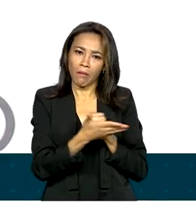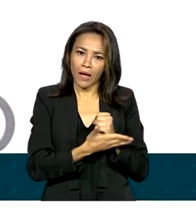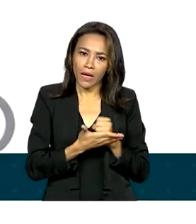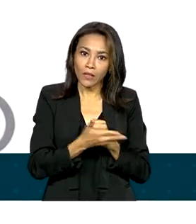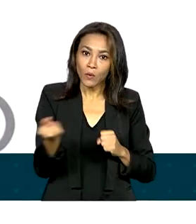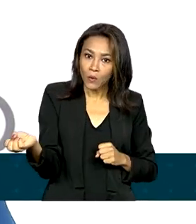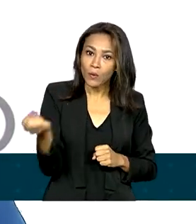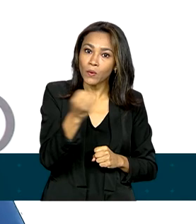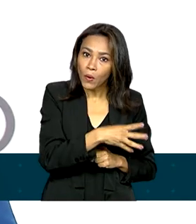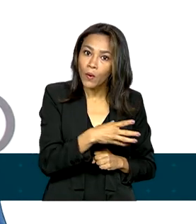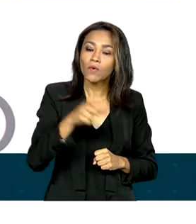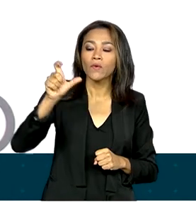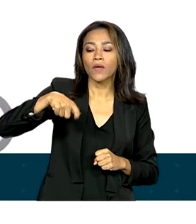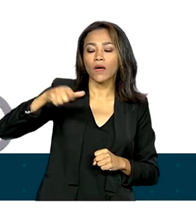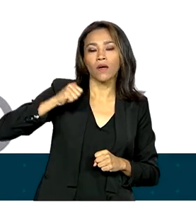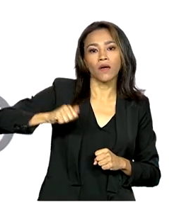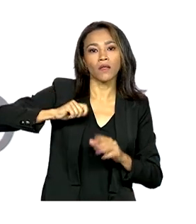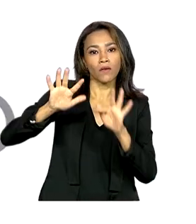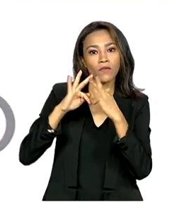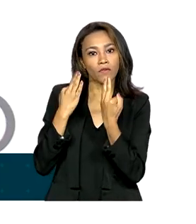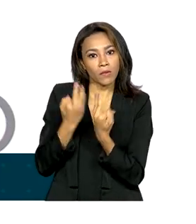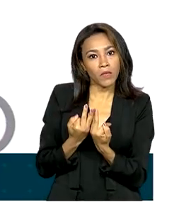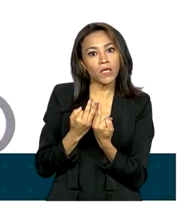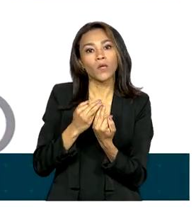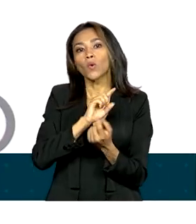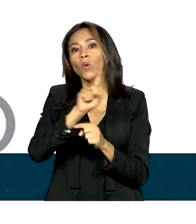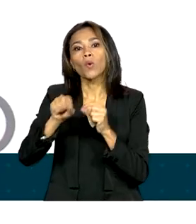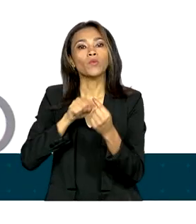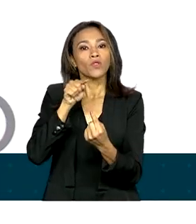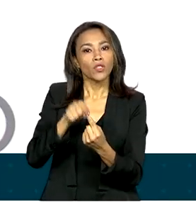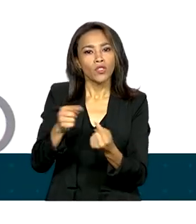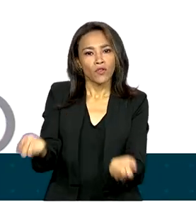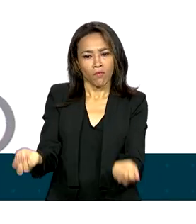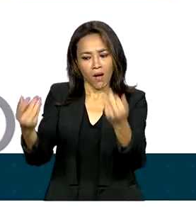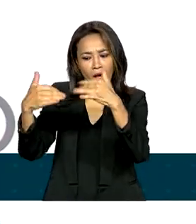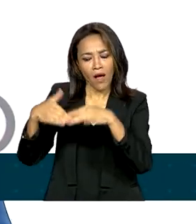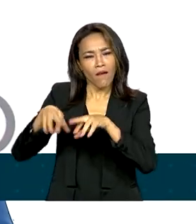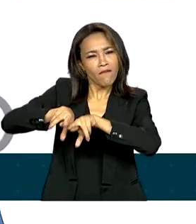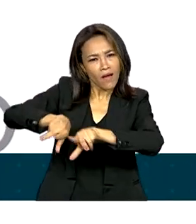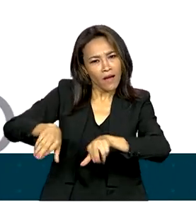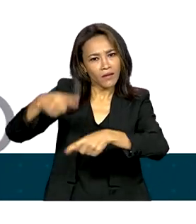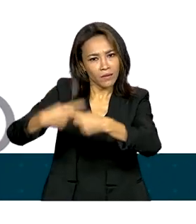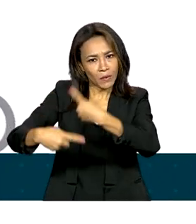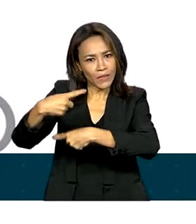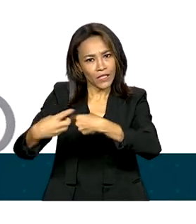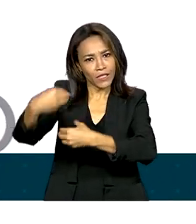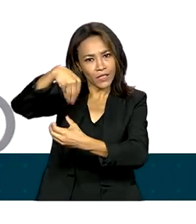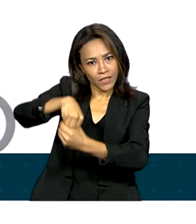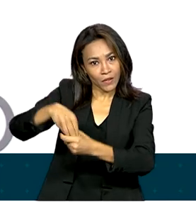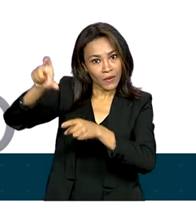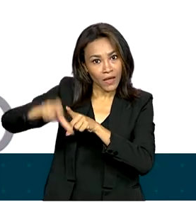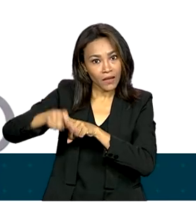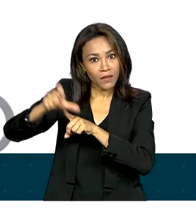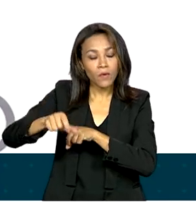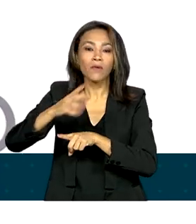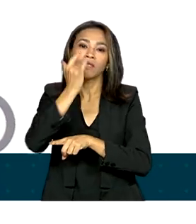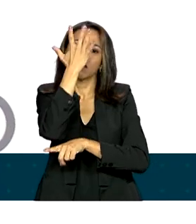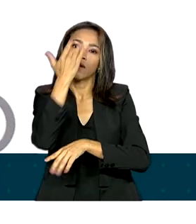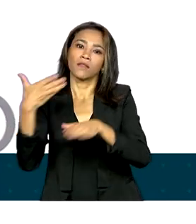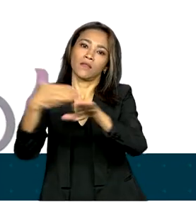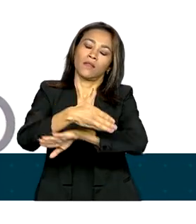Bolsa Família busca integrar políticas públicas. O objetivo é facilitar o acesso a direitos